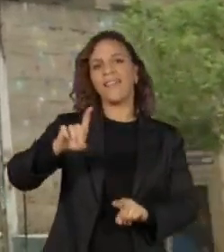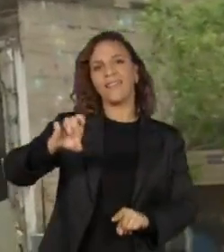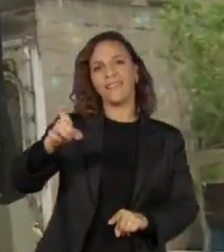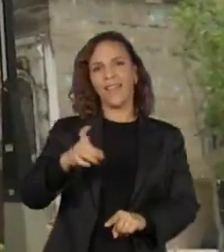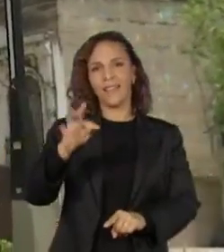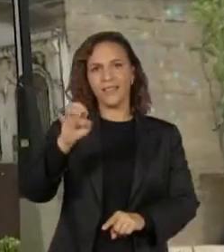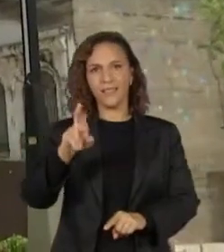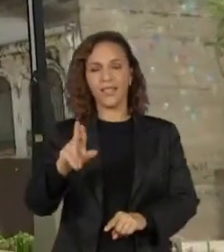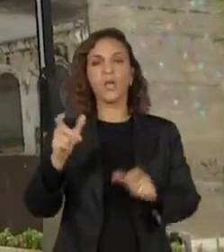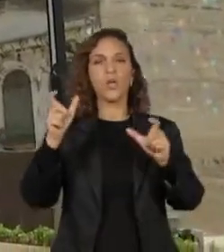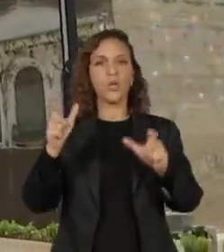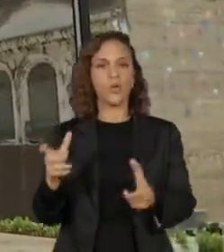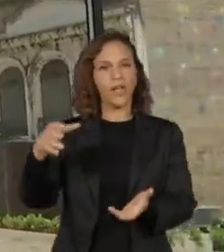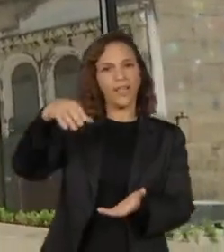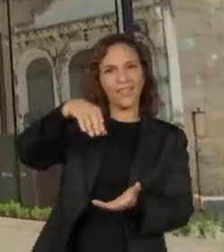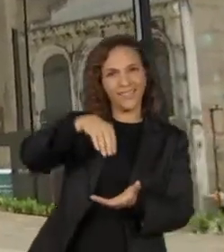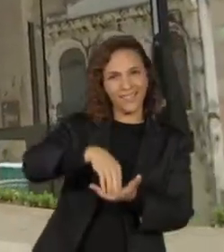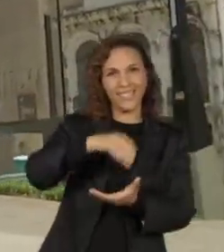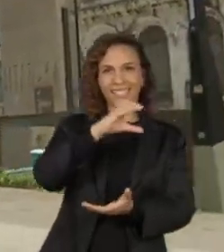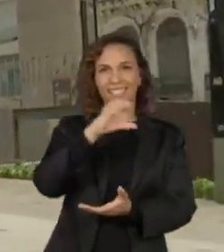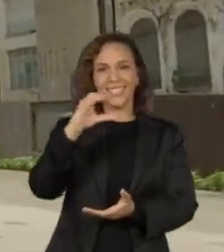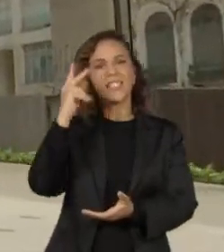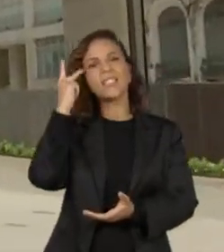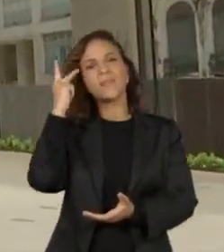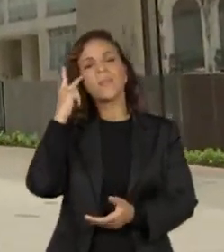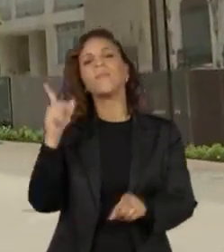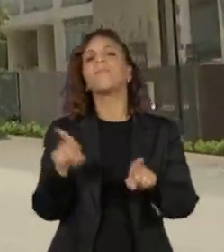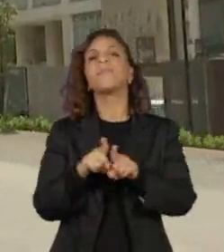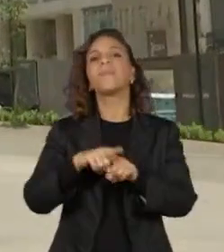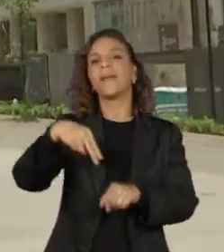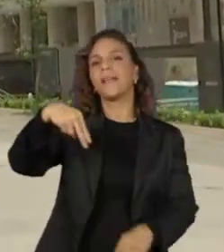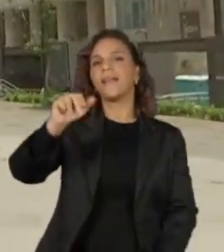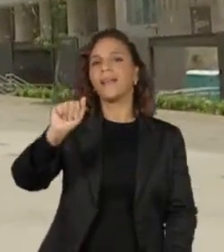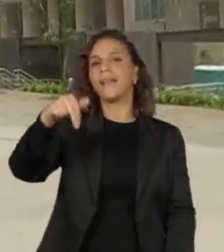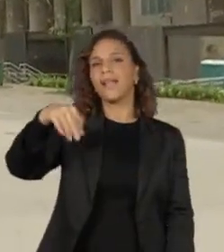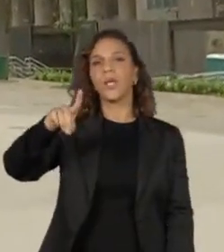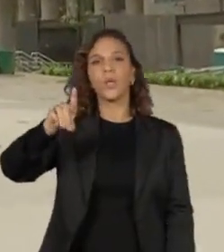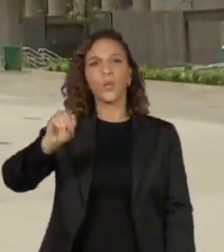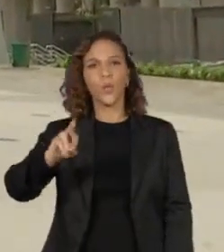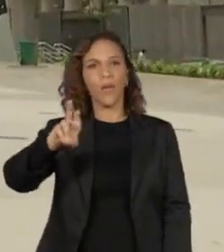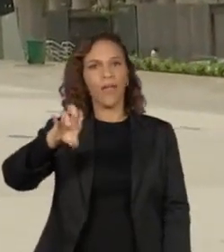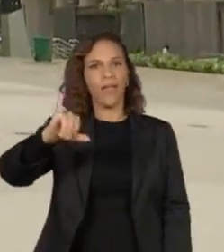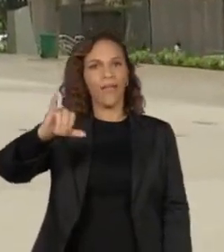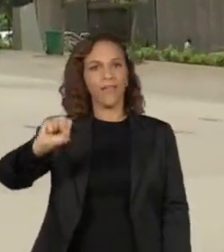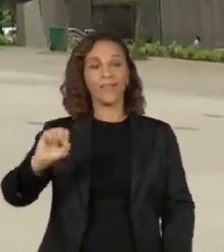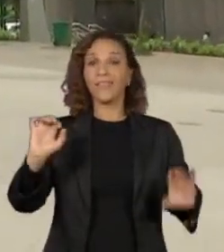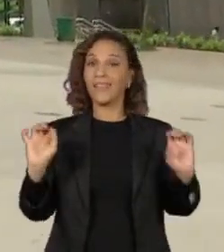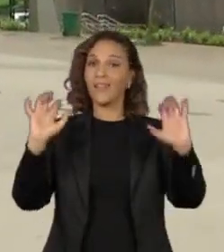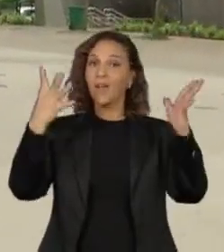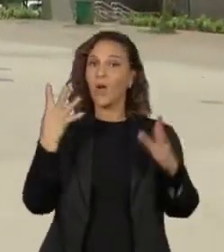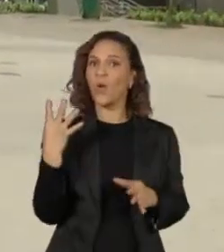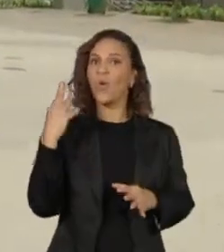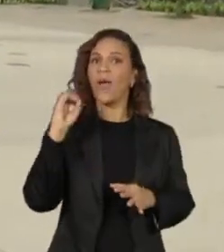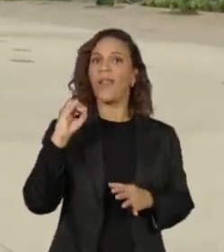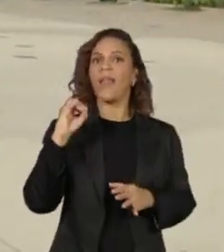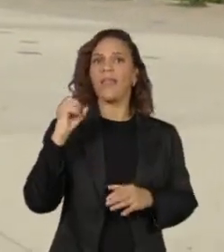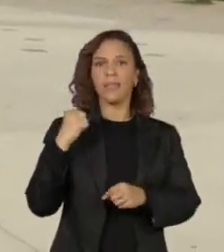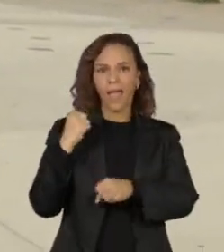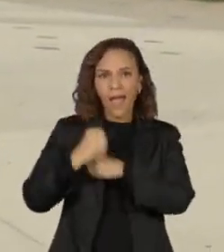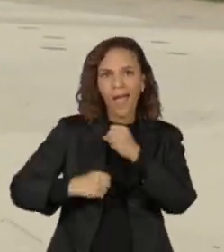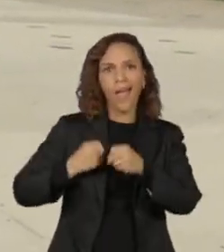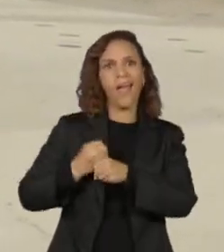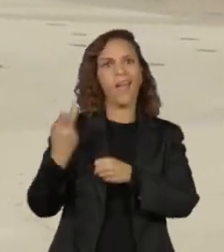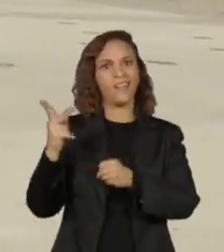Centro Cultural São Paulo, no centro. Vai ter show do cantor Nando Reis, em comemoração aos 40 anos de carreira dele.